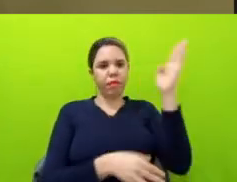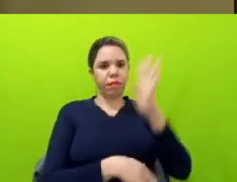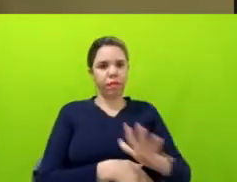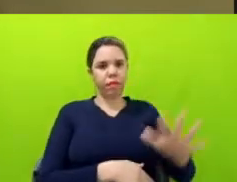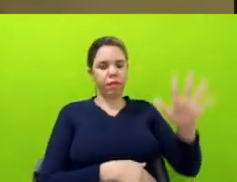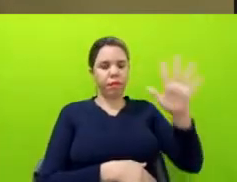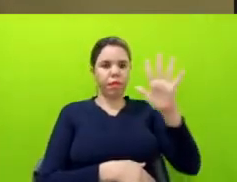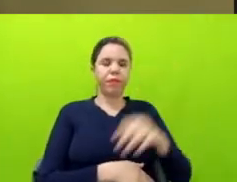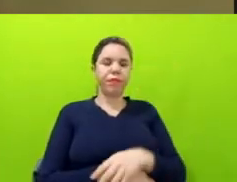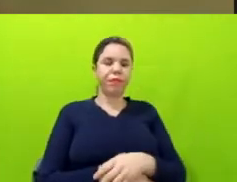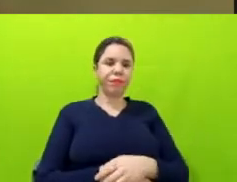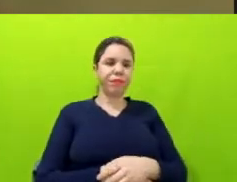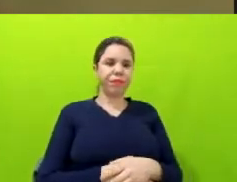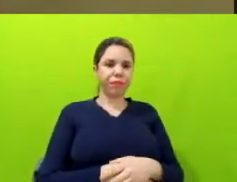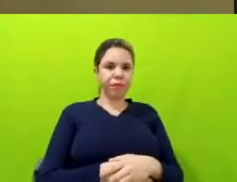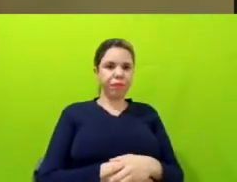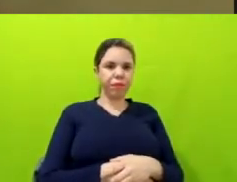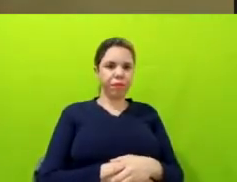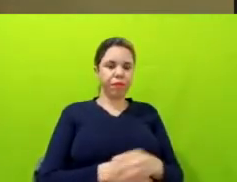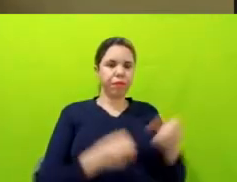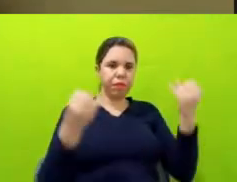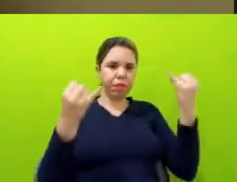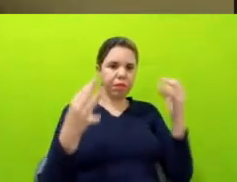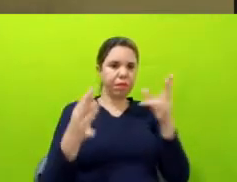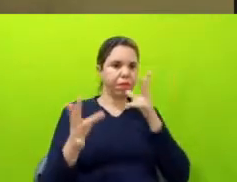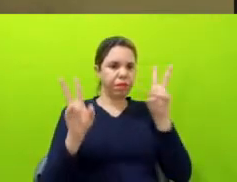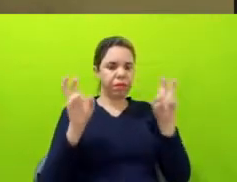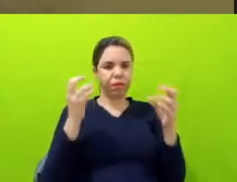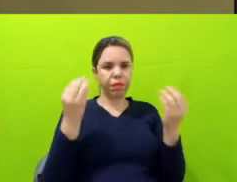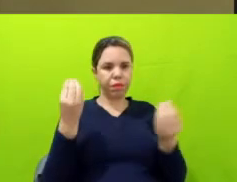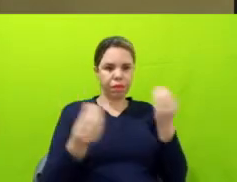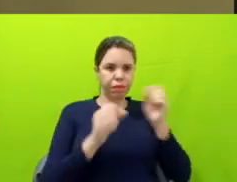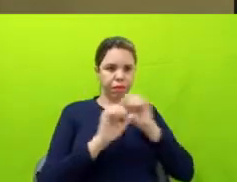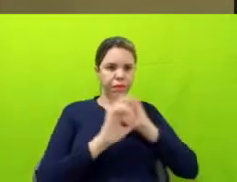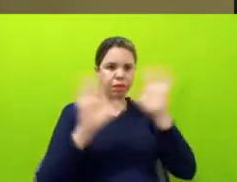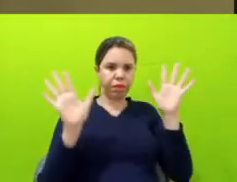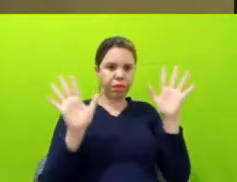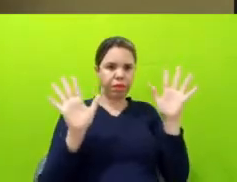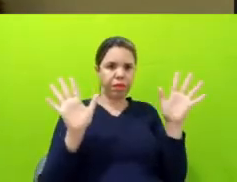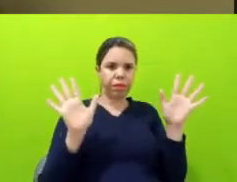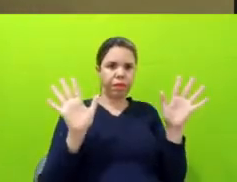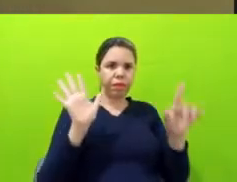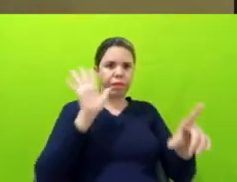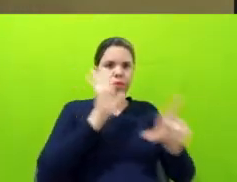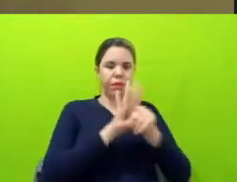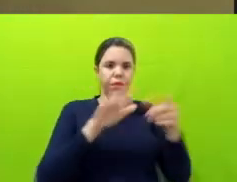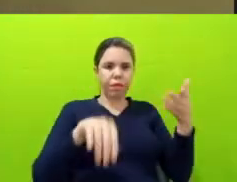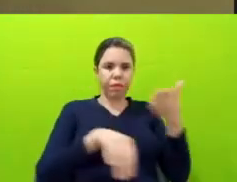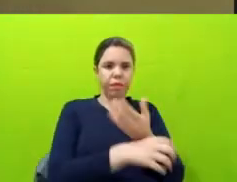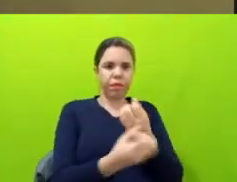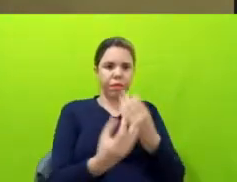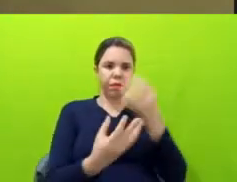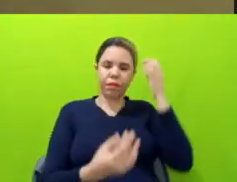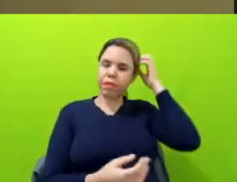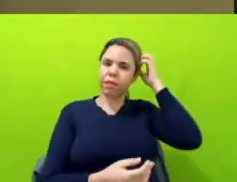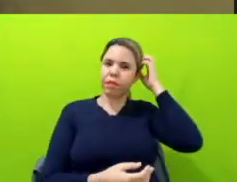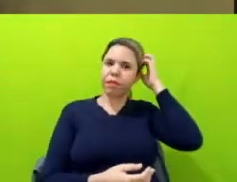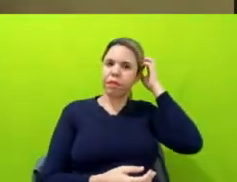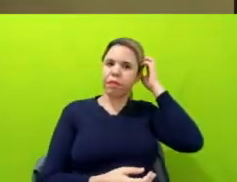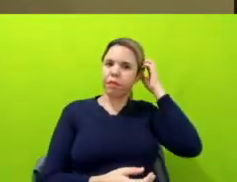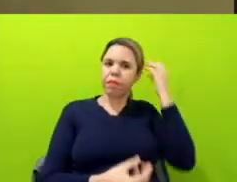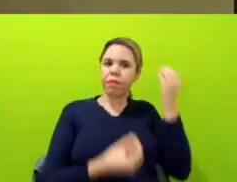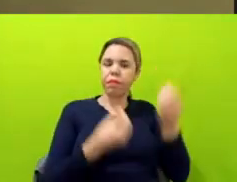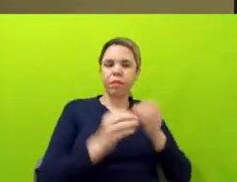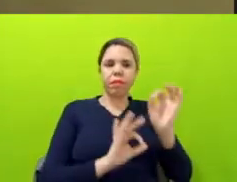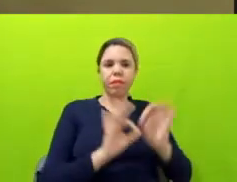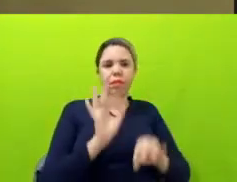e eu vou falar um pouco sobre como transparência, lei de acesso à informação, dados públicos, como isso colabora e